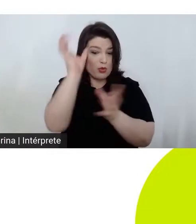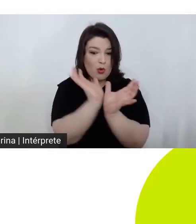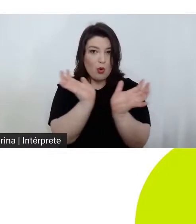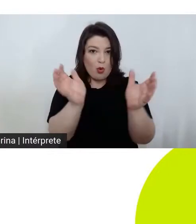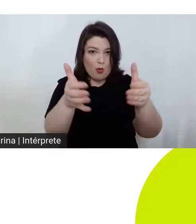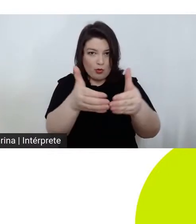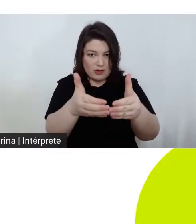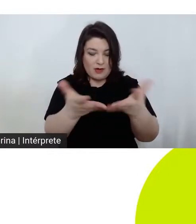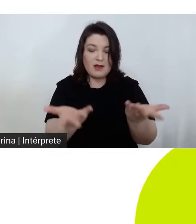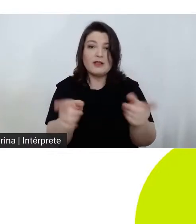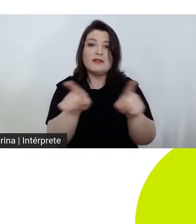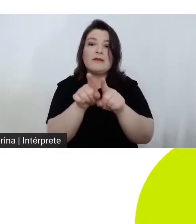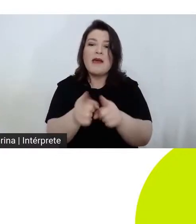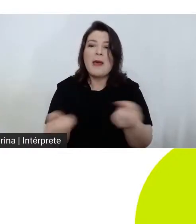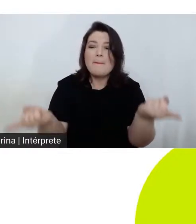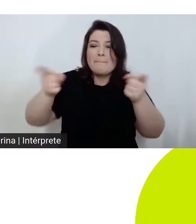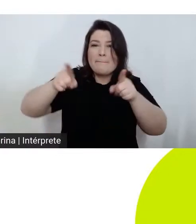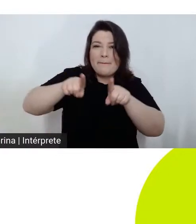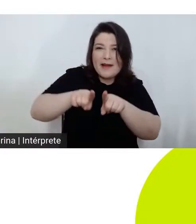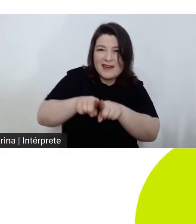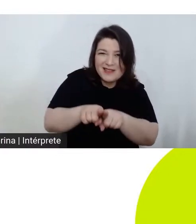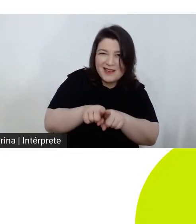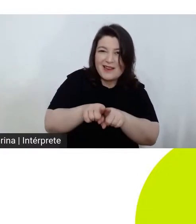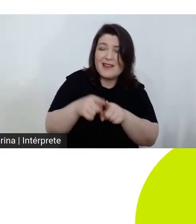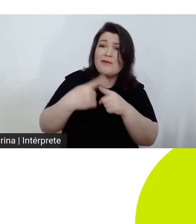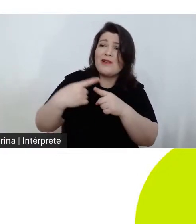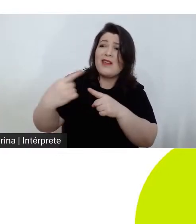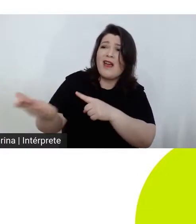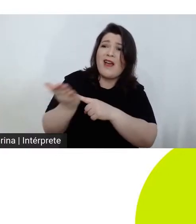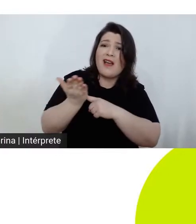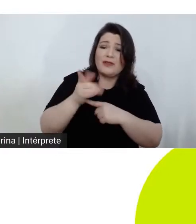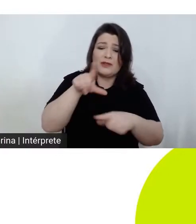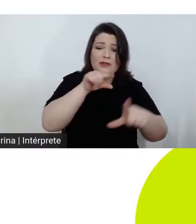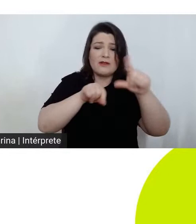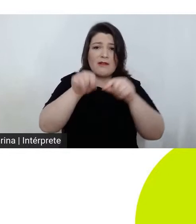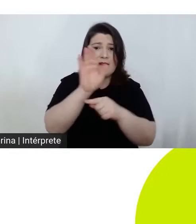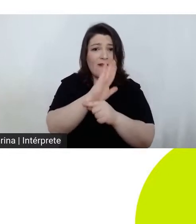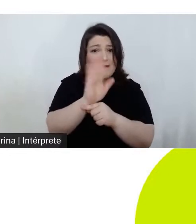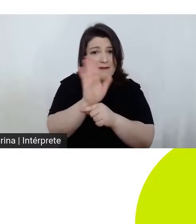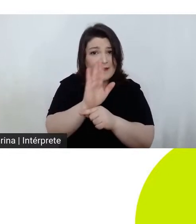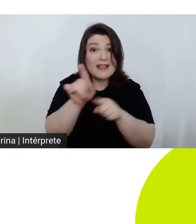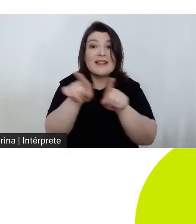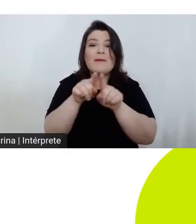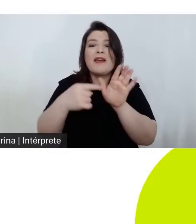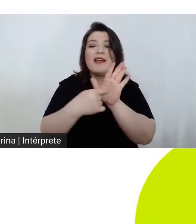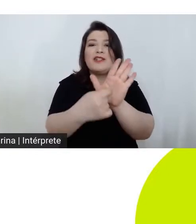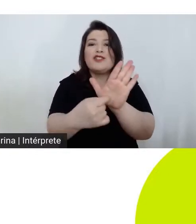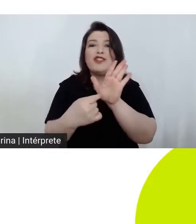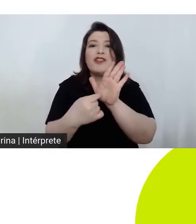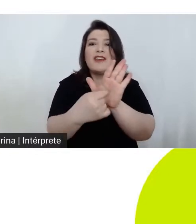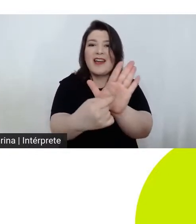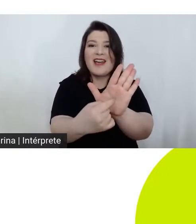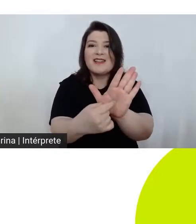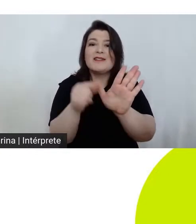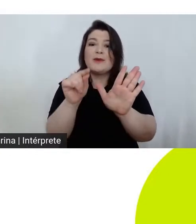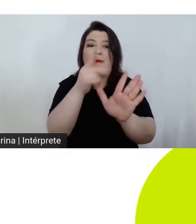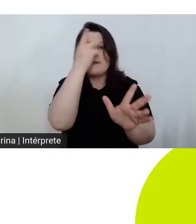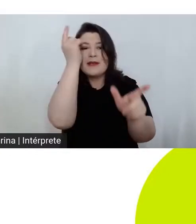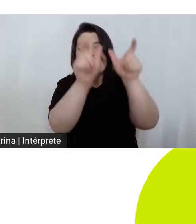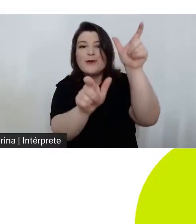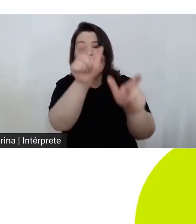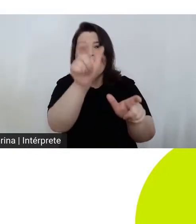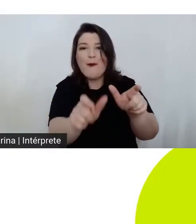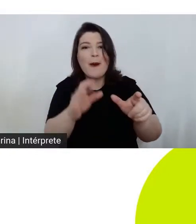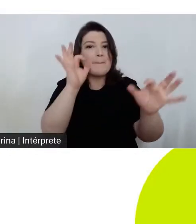pela parceria tanto na escolha dos filmes como na indicação dos debatedores psicanalistas. O João está